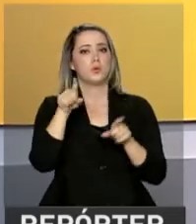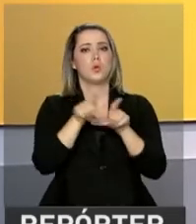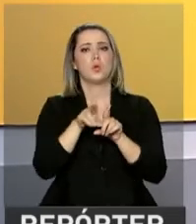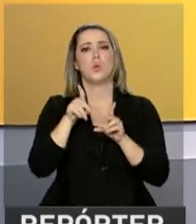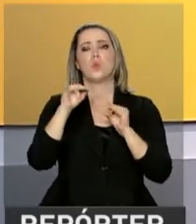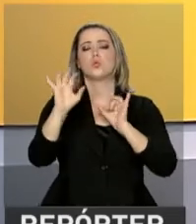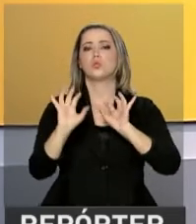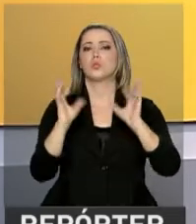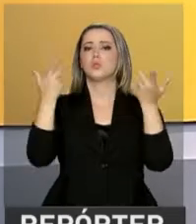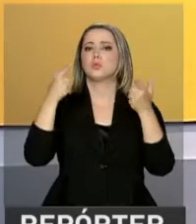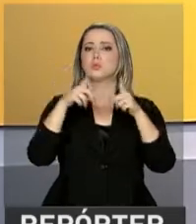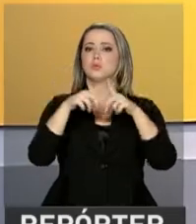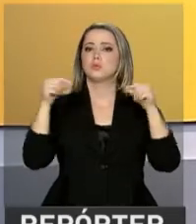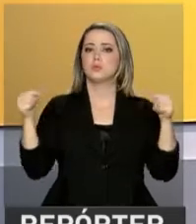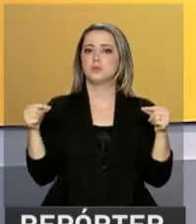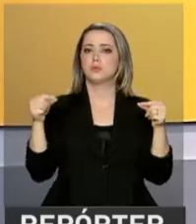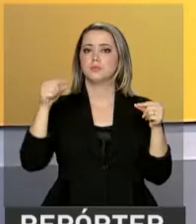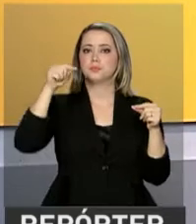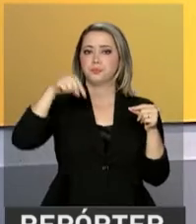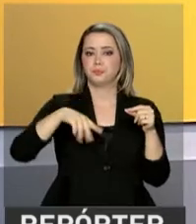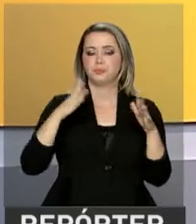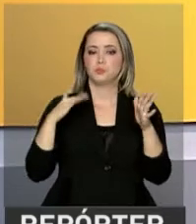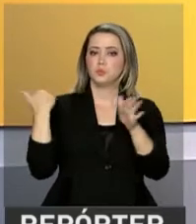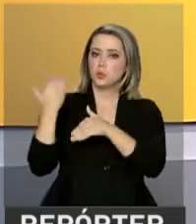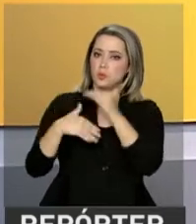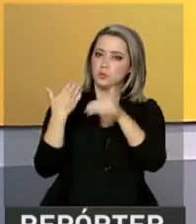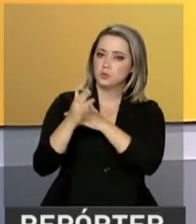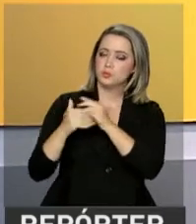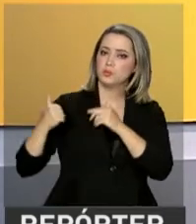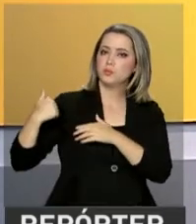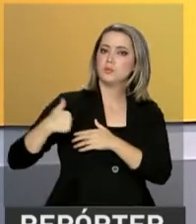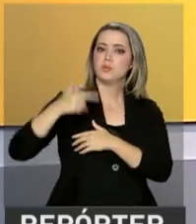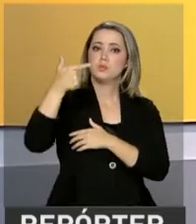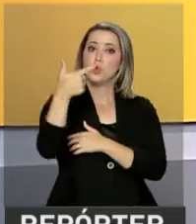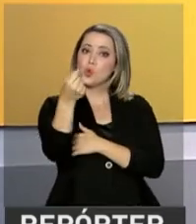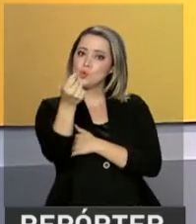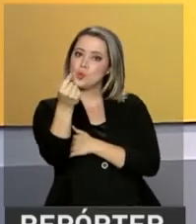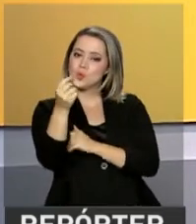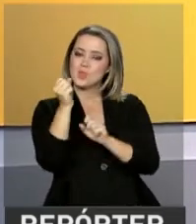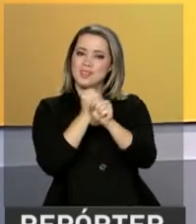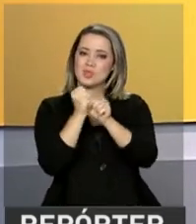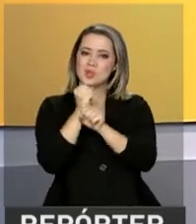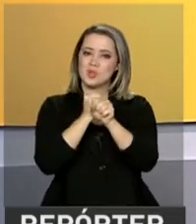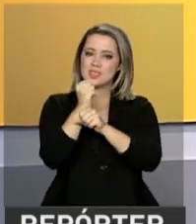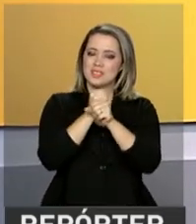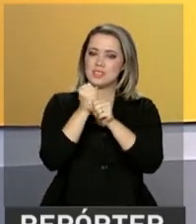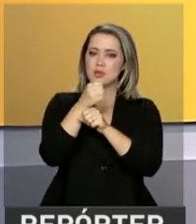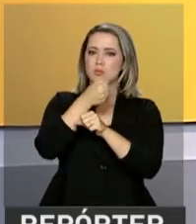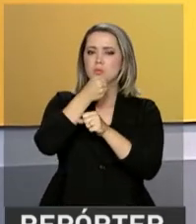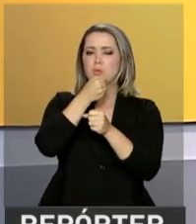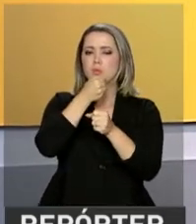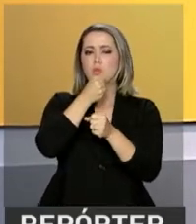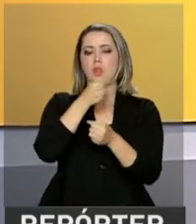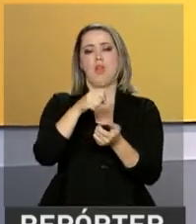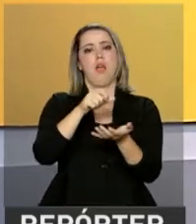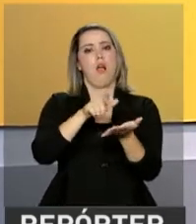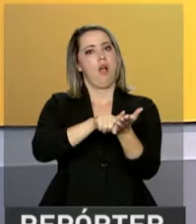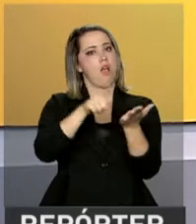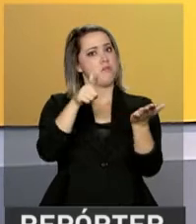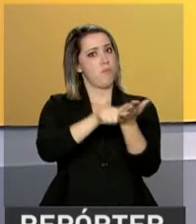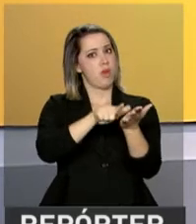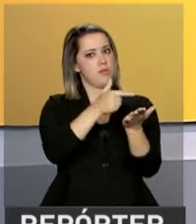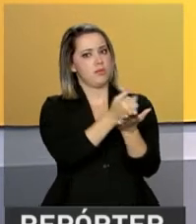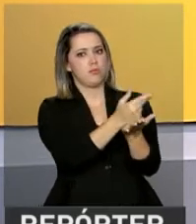foi comemorada hoje aqui em Brasília. Ao longo desses mais de 200 anos, a imprensa nacional vem